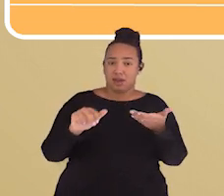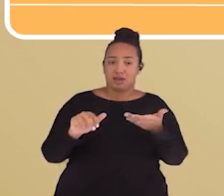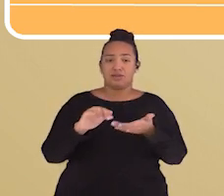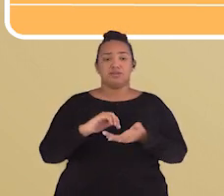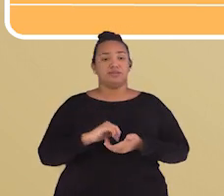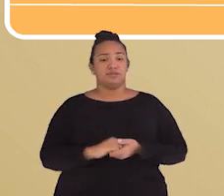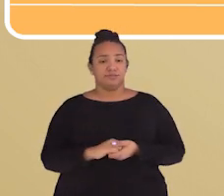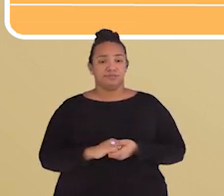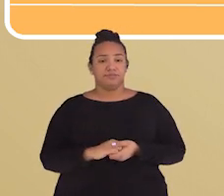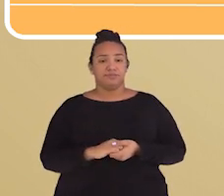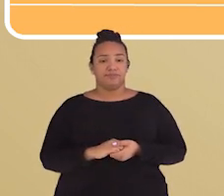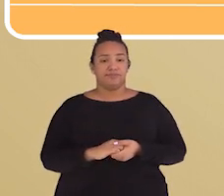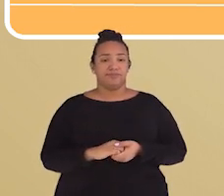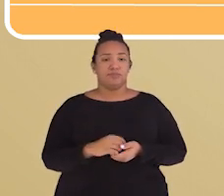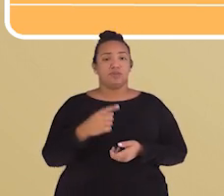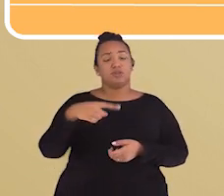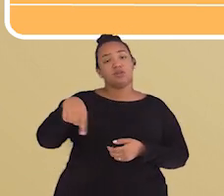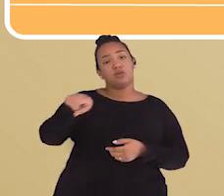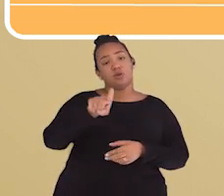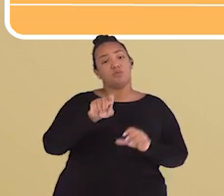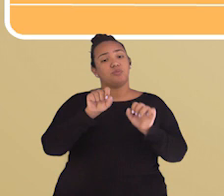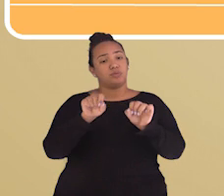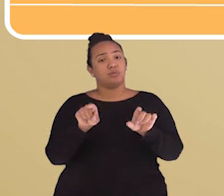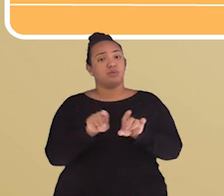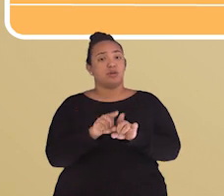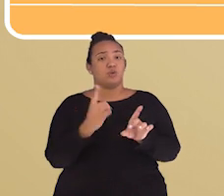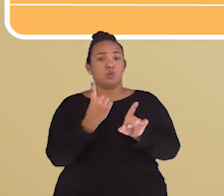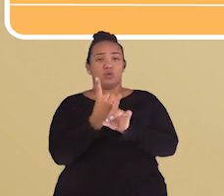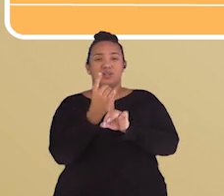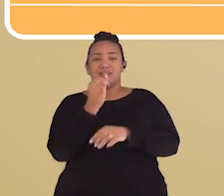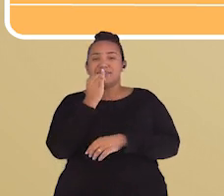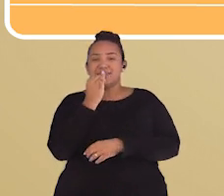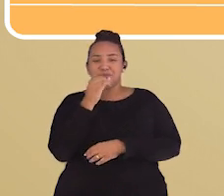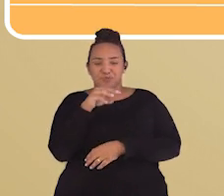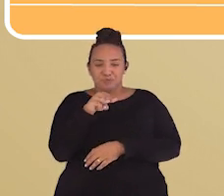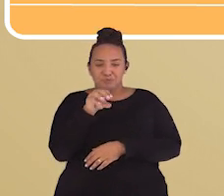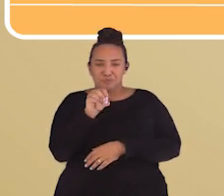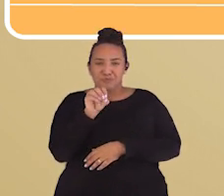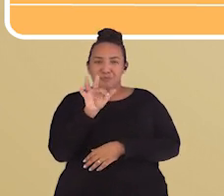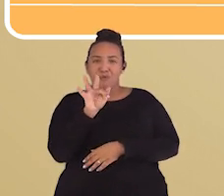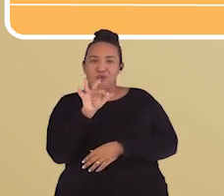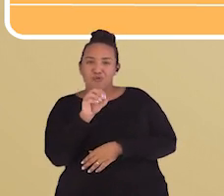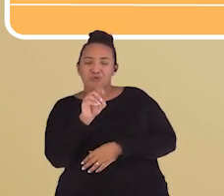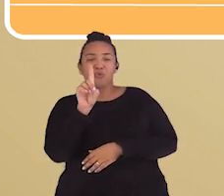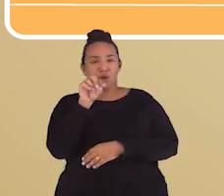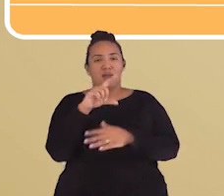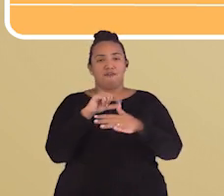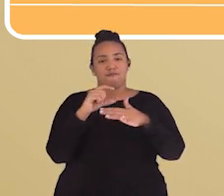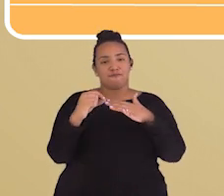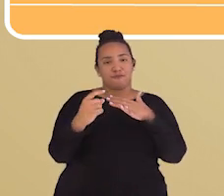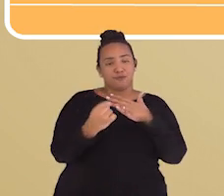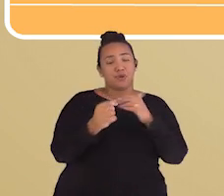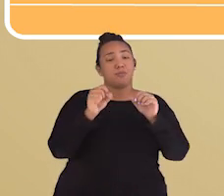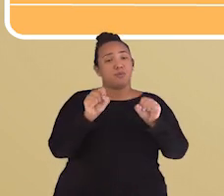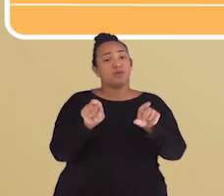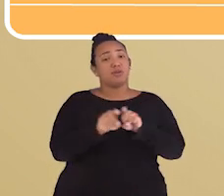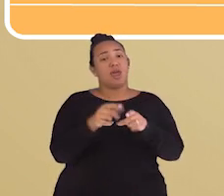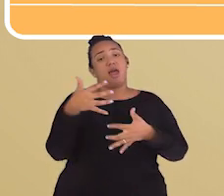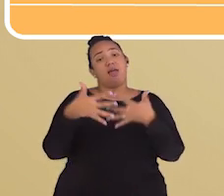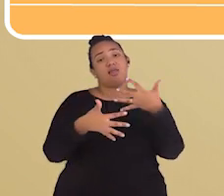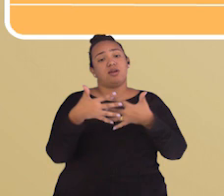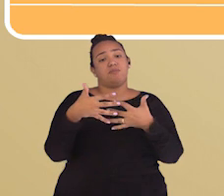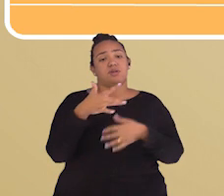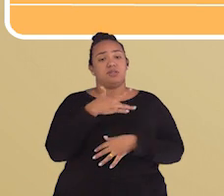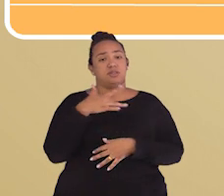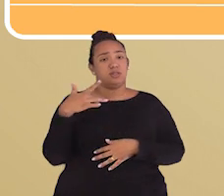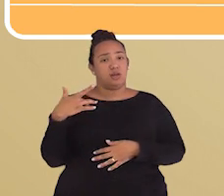quando encontrarmos em formato de cocumelos ou morfo. Ele também pode ser causador de algum problema de saúde.